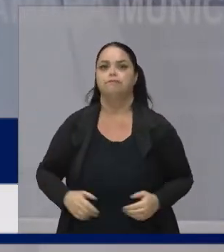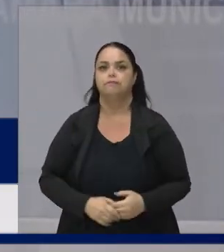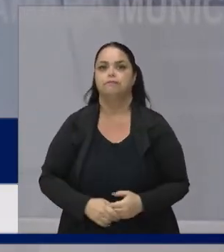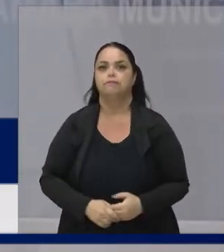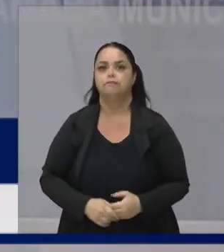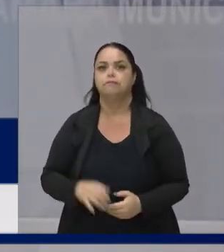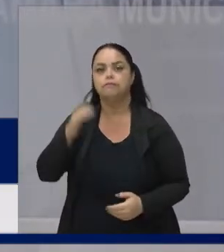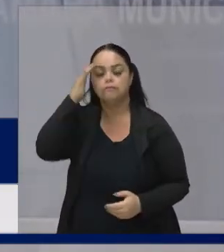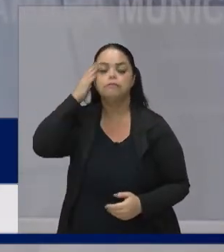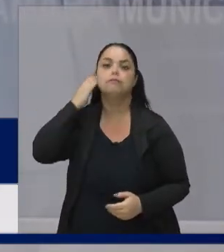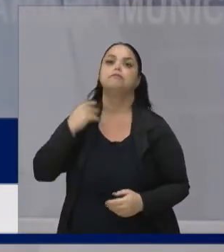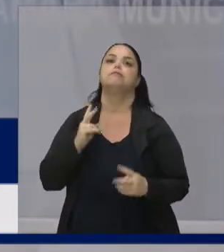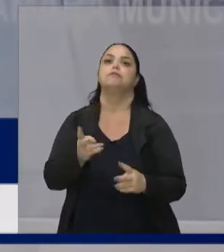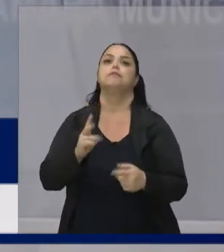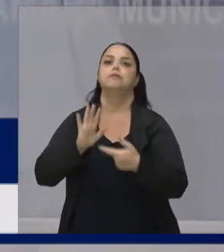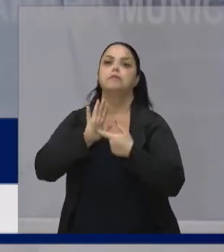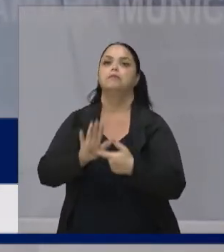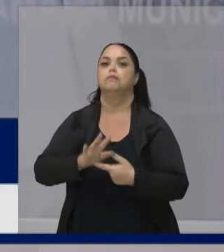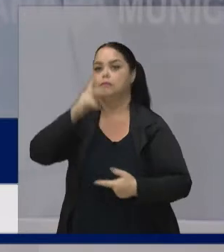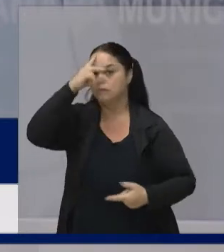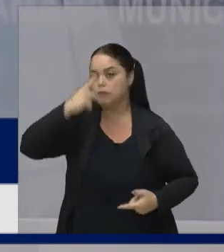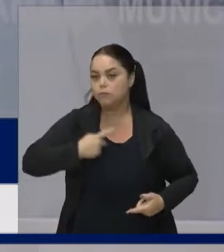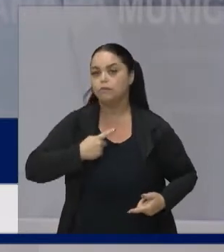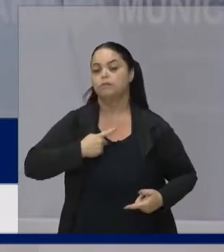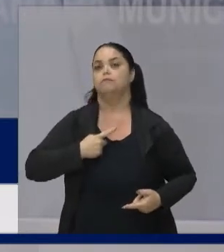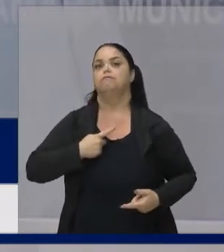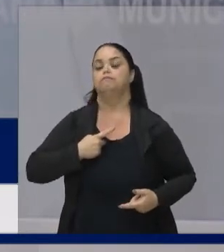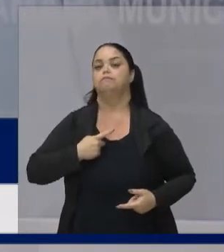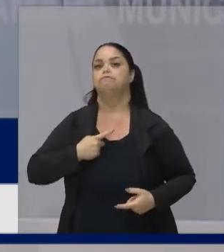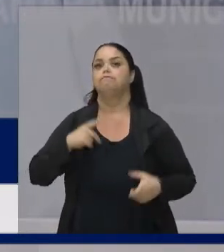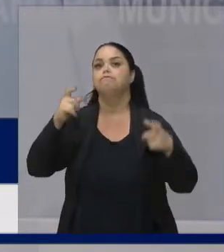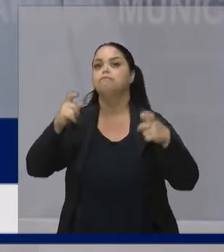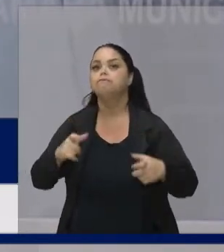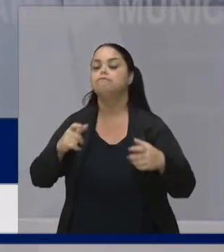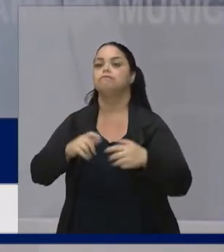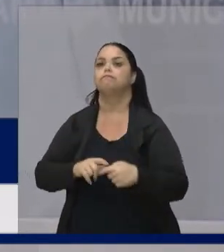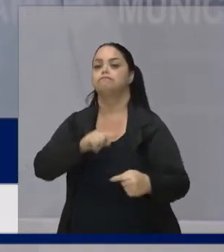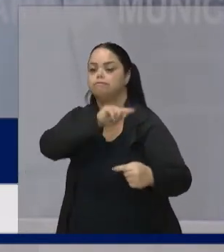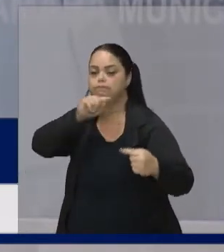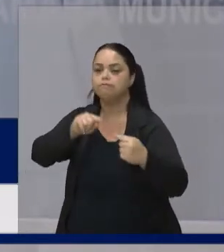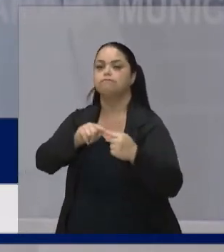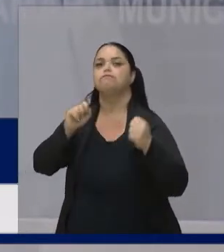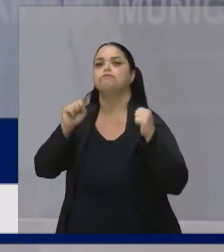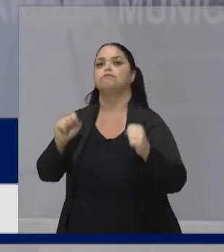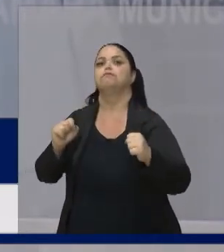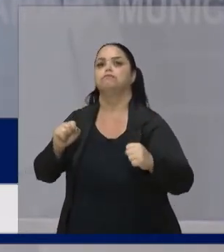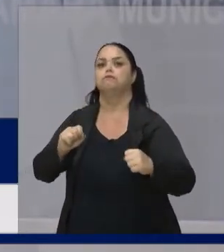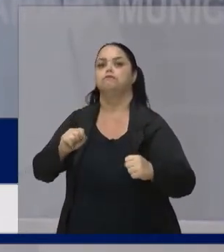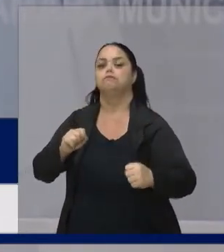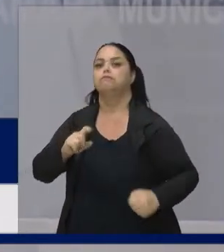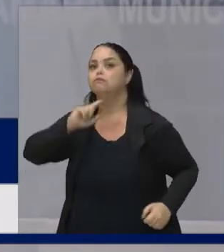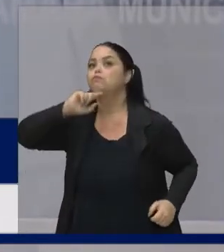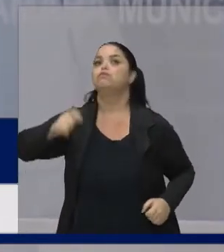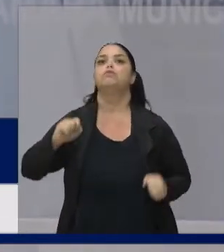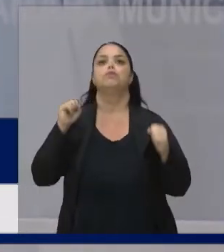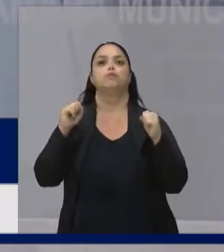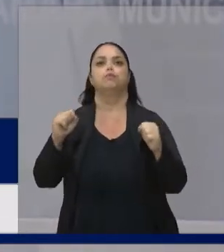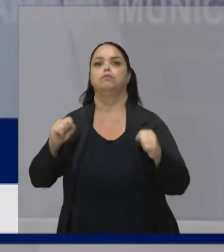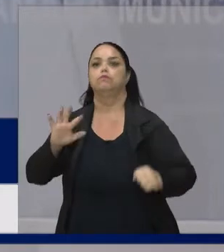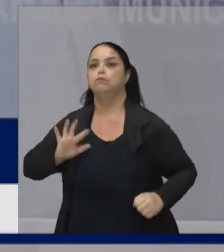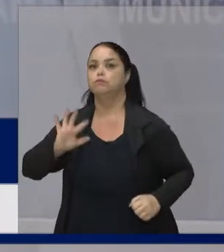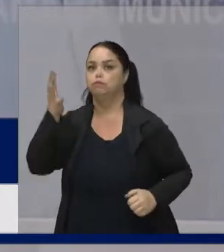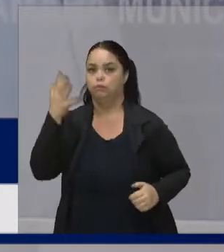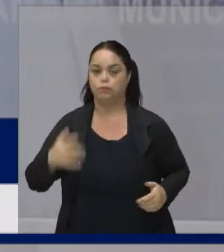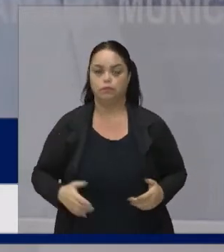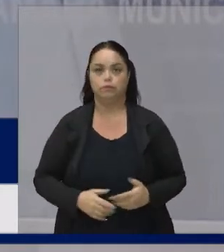Então eu sempre quis Mostrar para mim mesmo Onde eu poderia chegar O que eu poderia conquistar O que eu poderia realizar